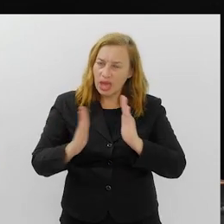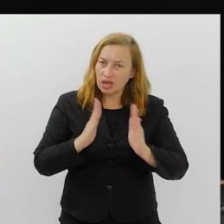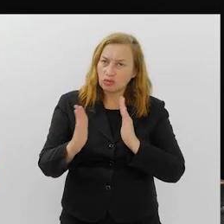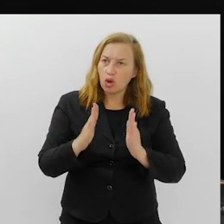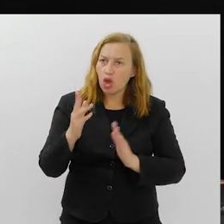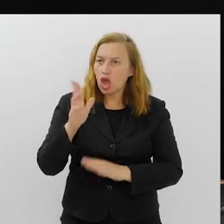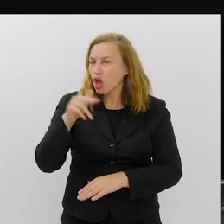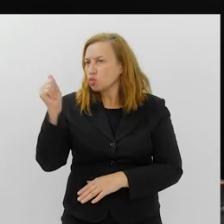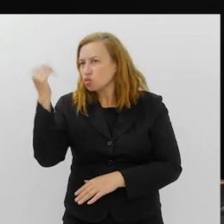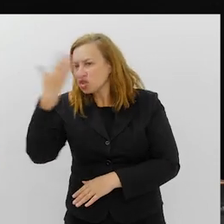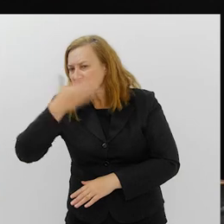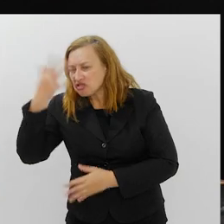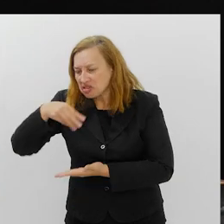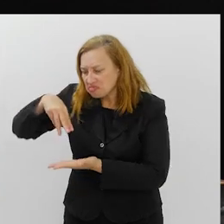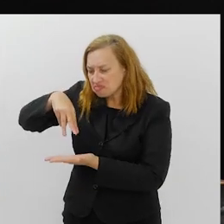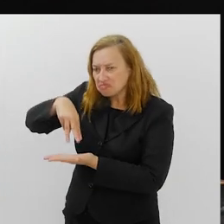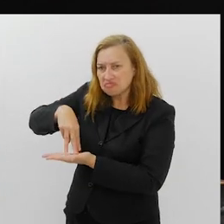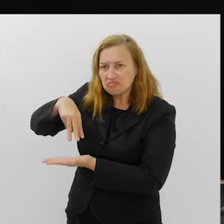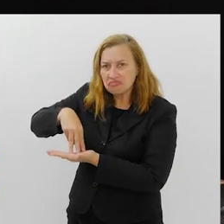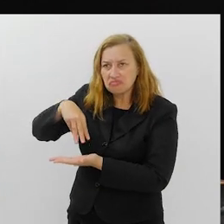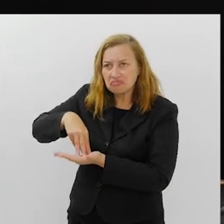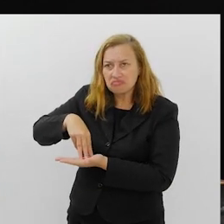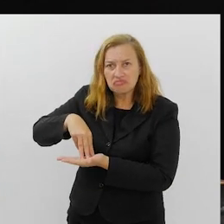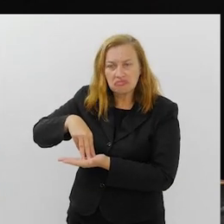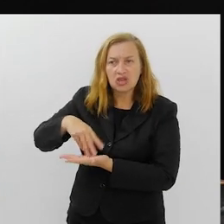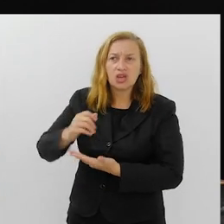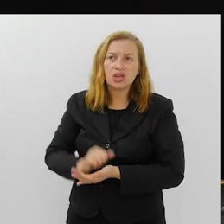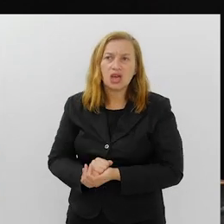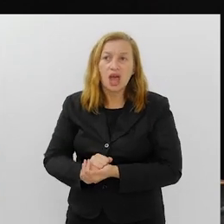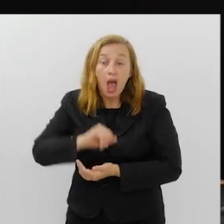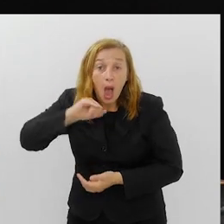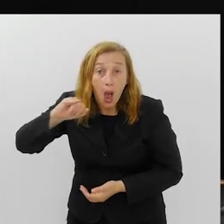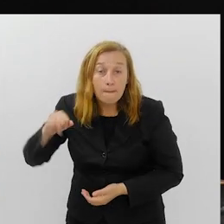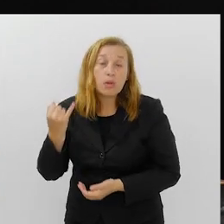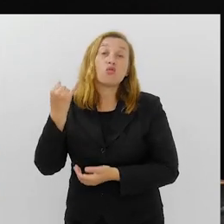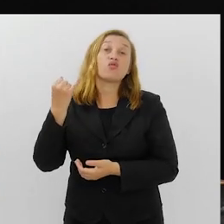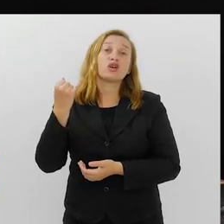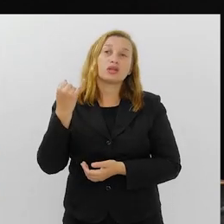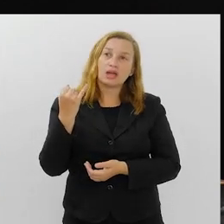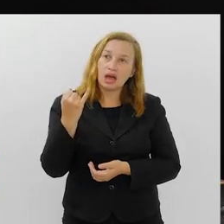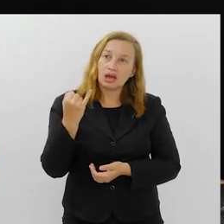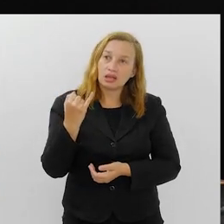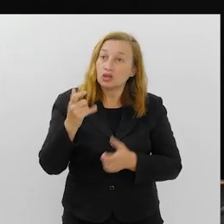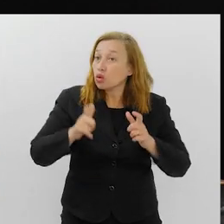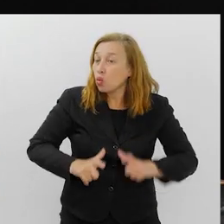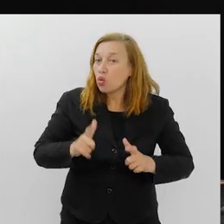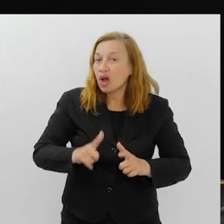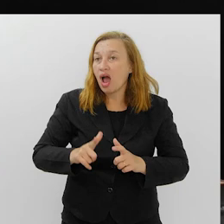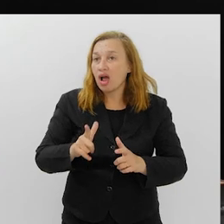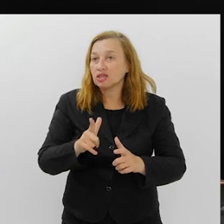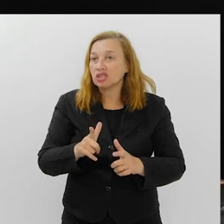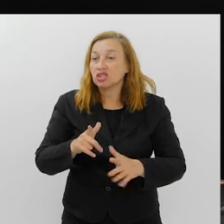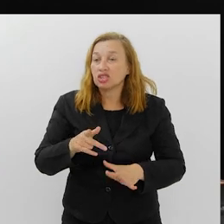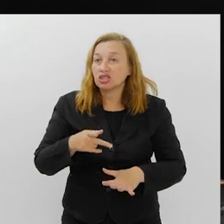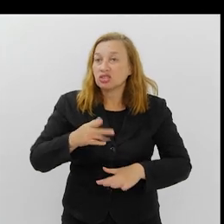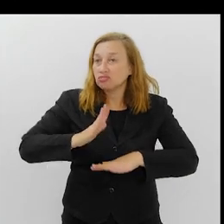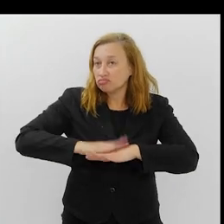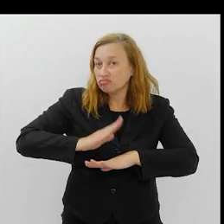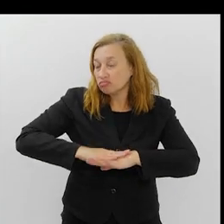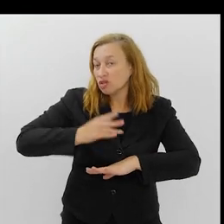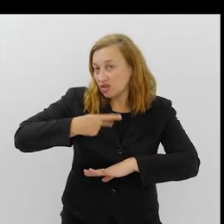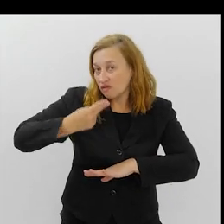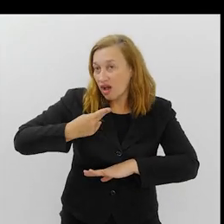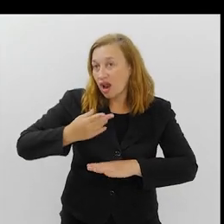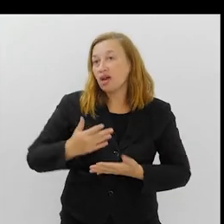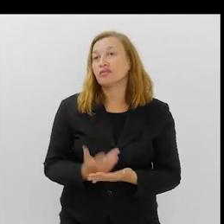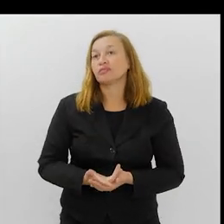E eu acho que eu nunca vi a Marquês de Sampucaí tão aproveitada para ser um lugar de fala, que é um termo